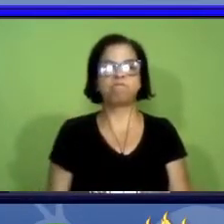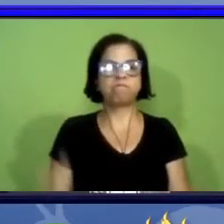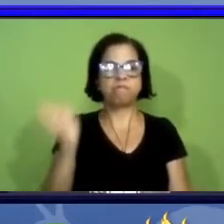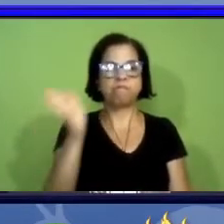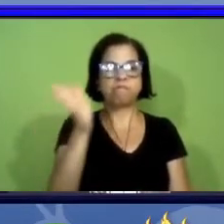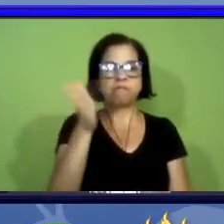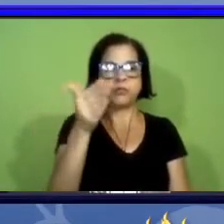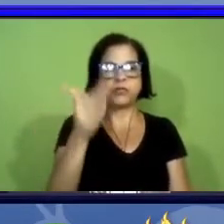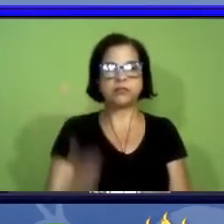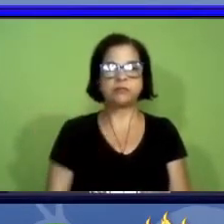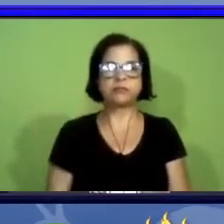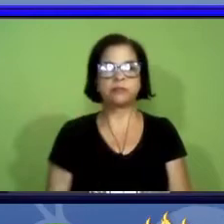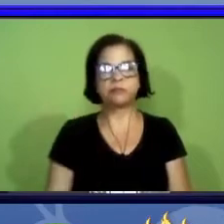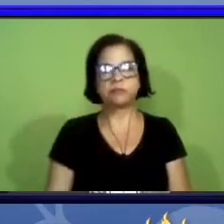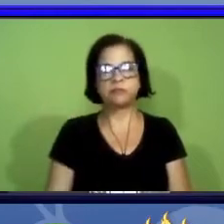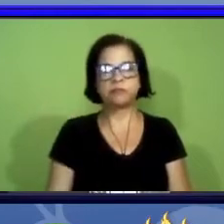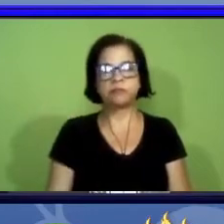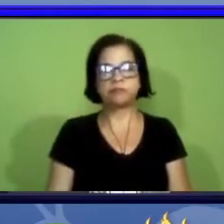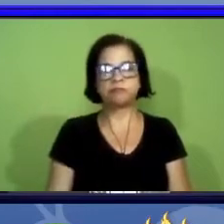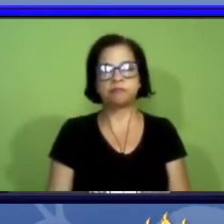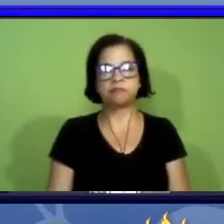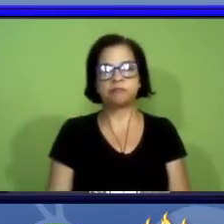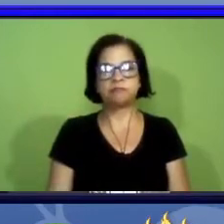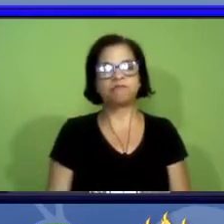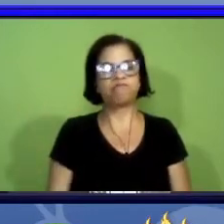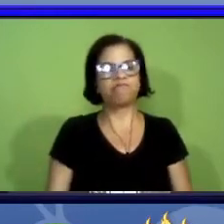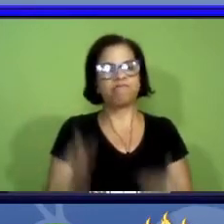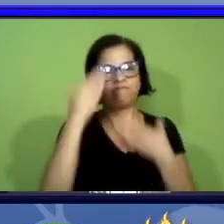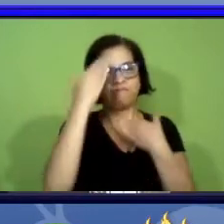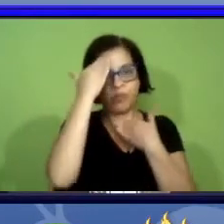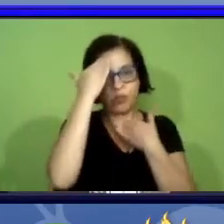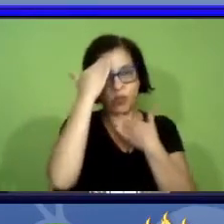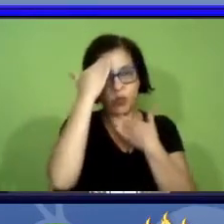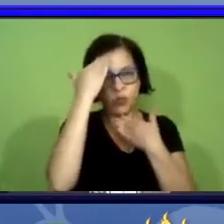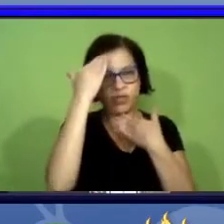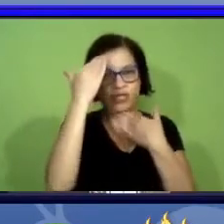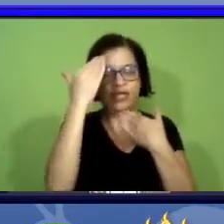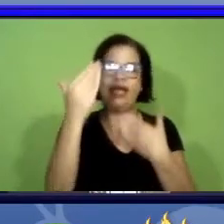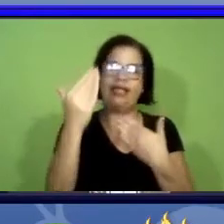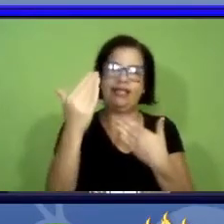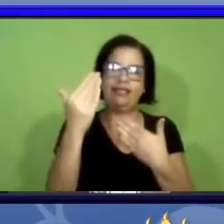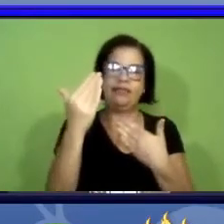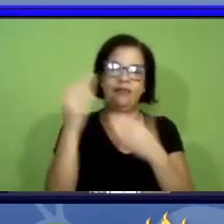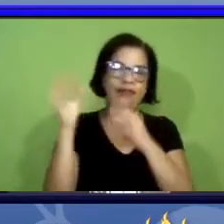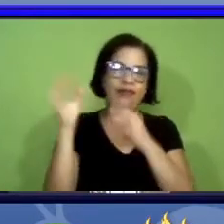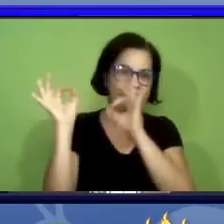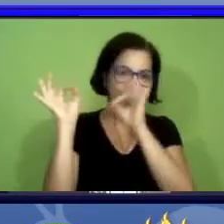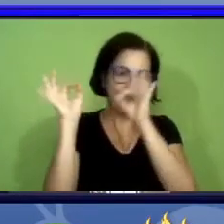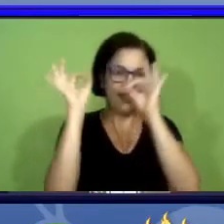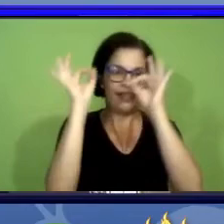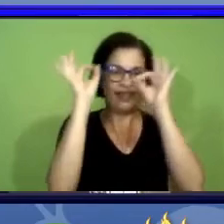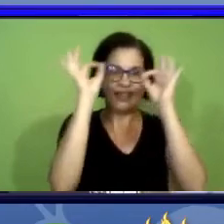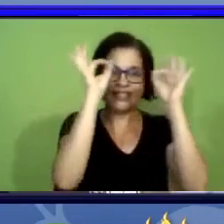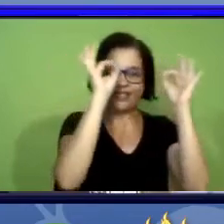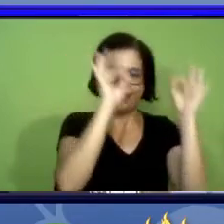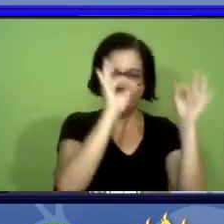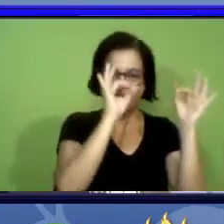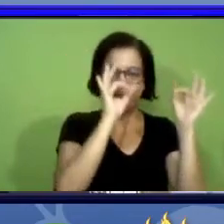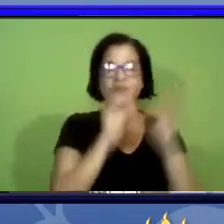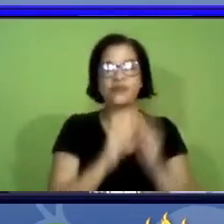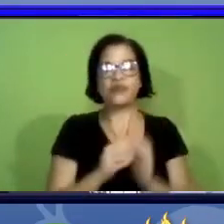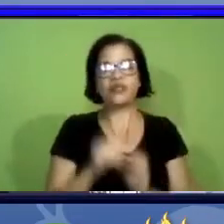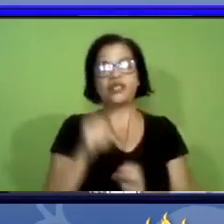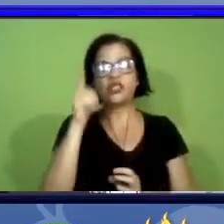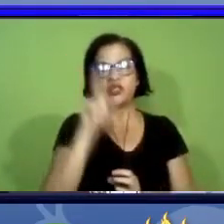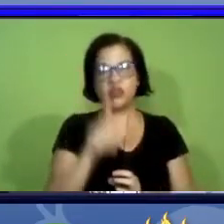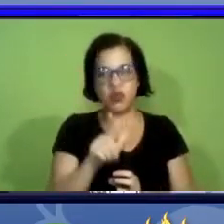eu quero agradecer então a atenção de todos dizer mais uma